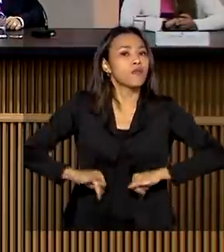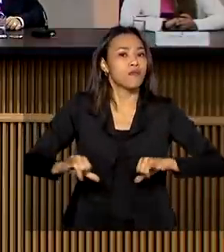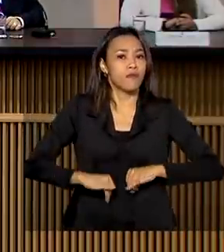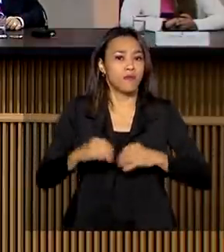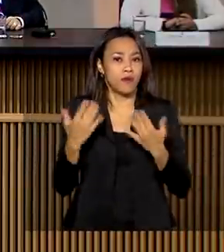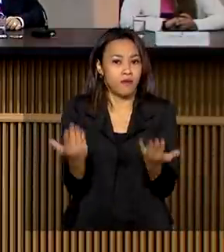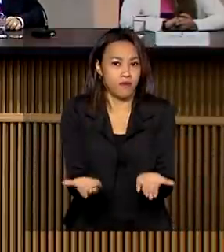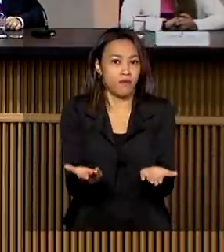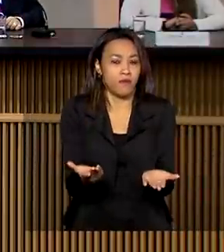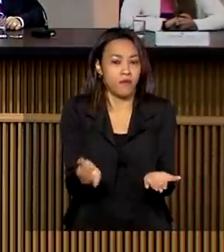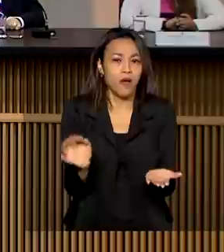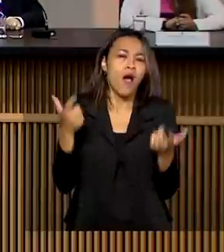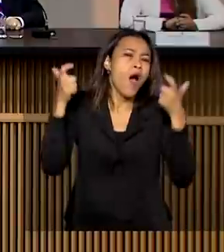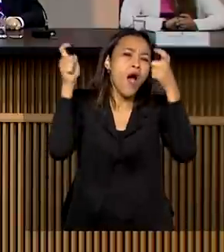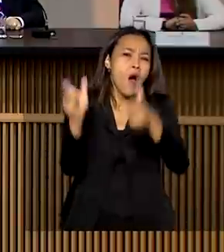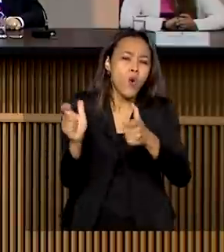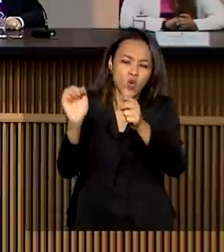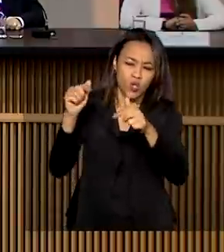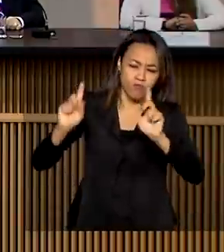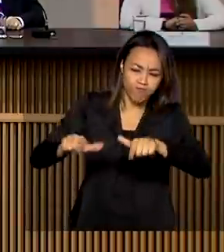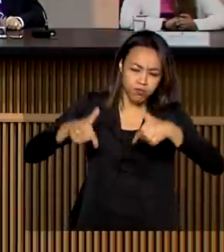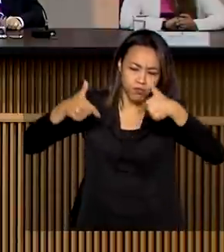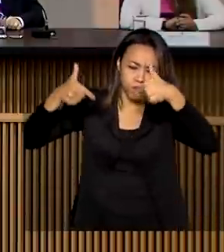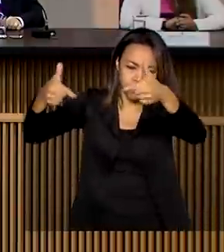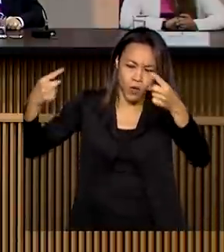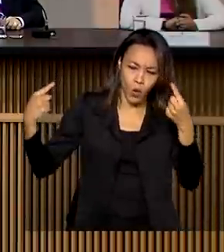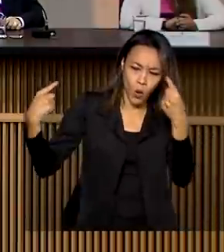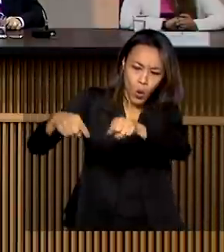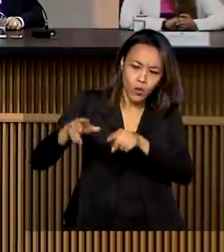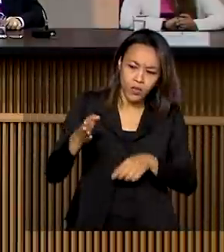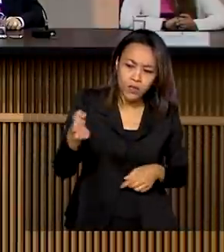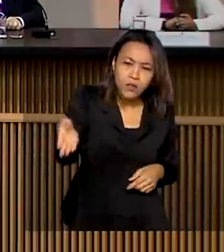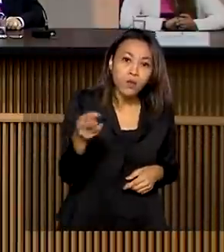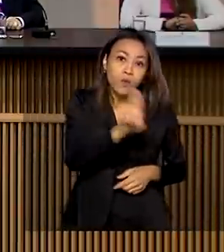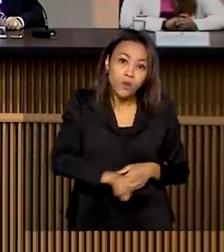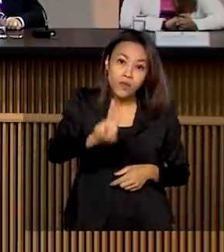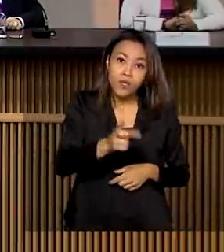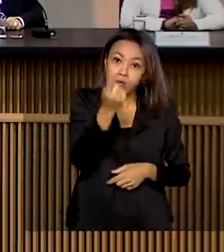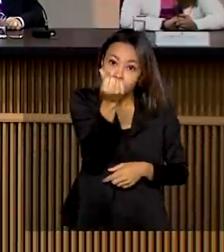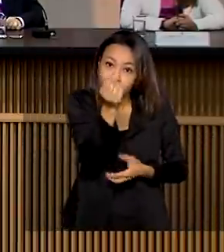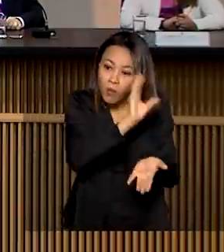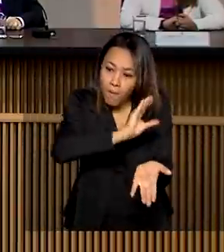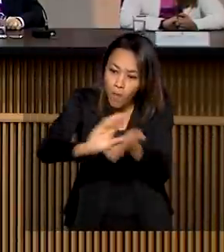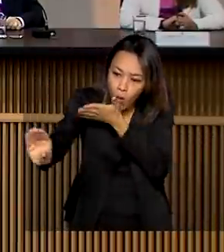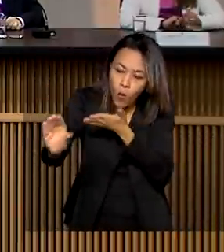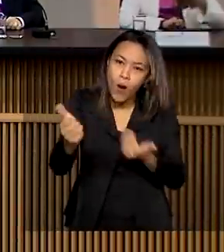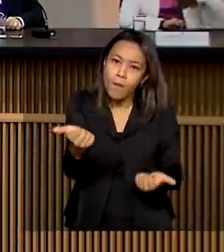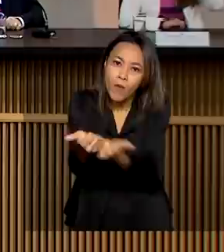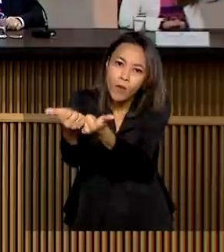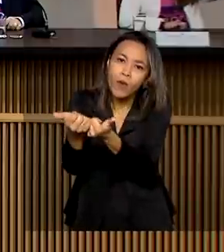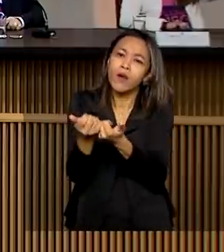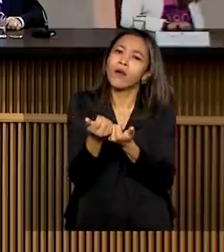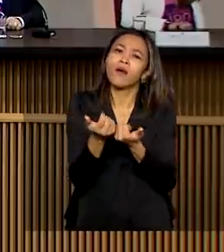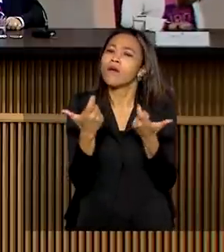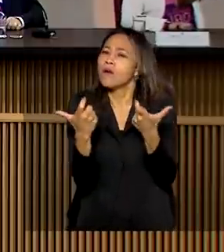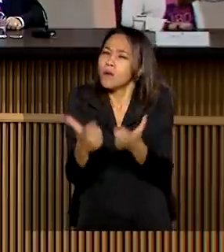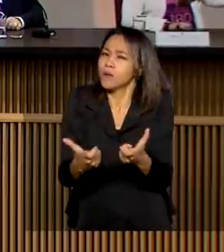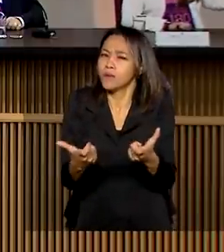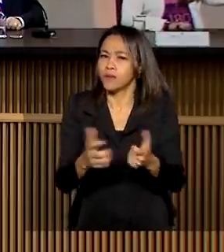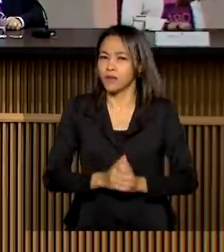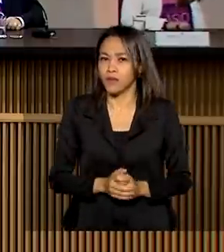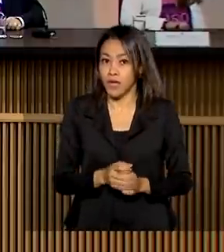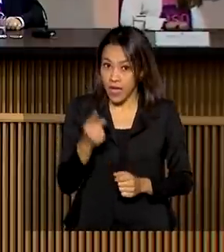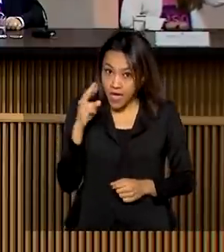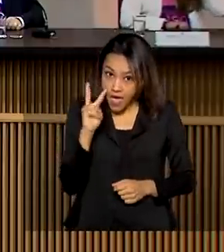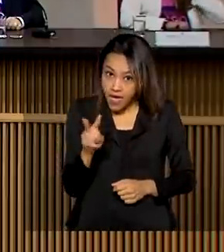aonde nós temos que atuar de forma efetiva com recurso, com investimento, com dinheiro. Esse